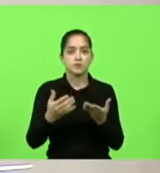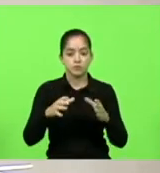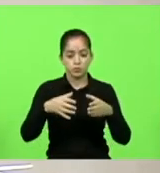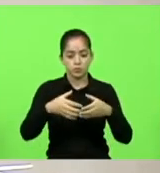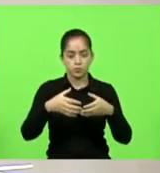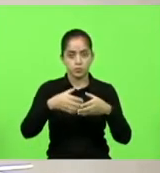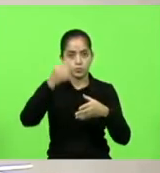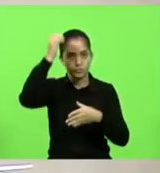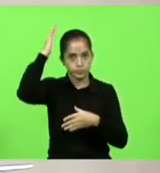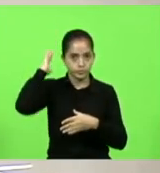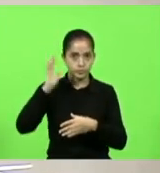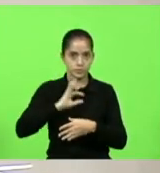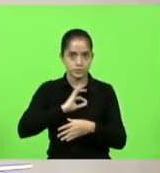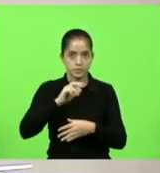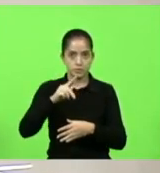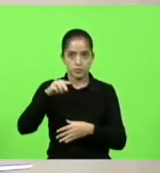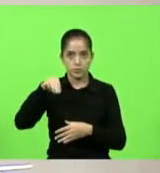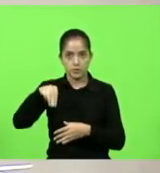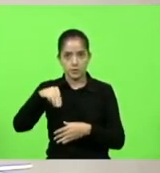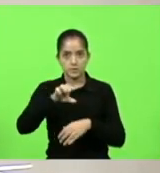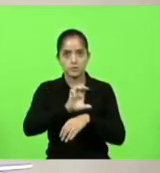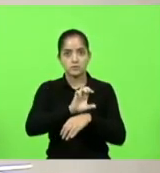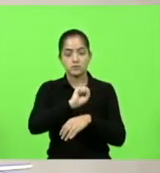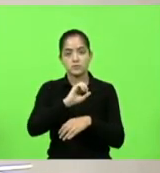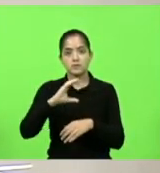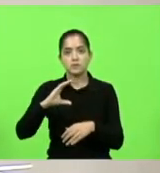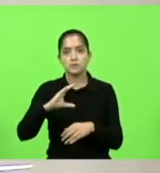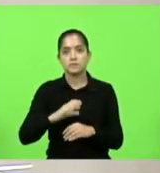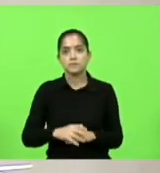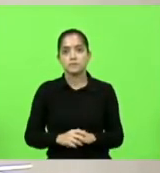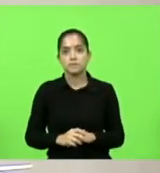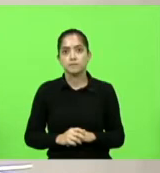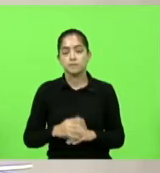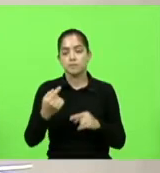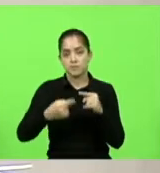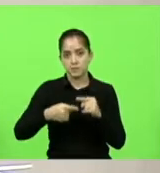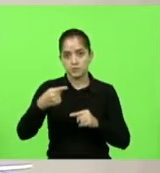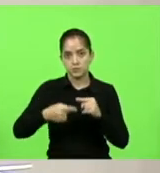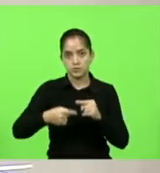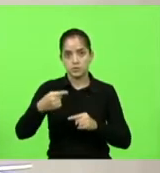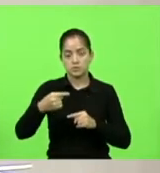Bombeiros da Polícia Militar do Estado de Santa Catarina. Em discussão?